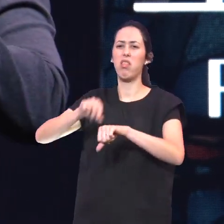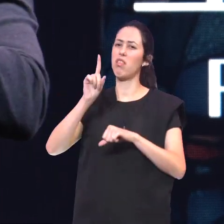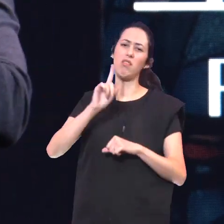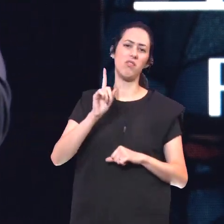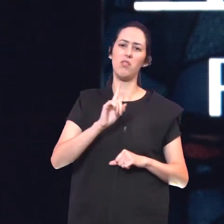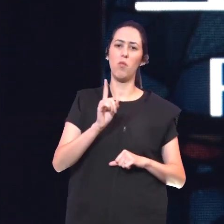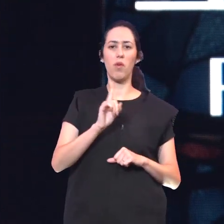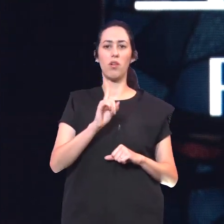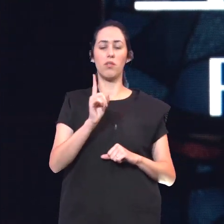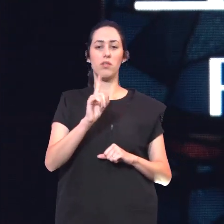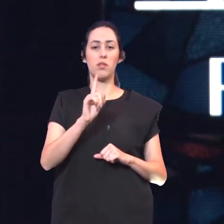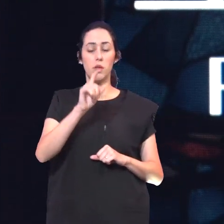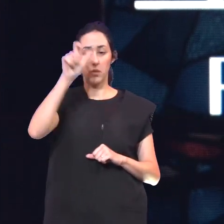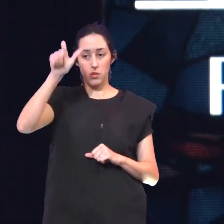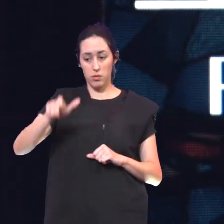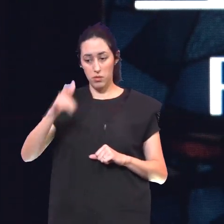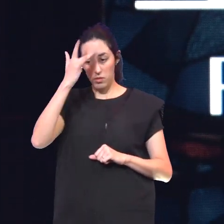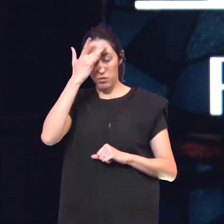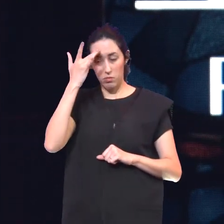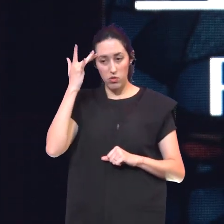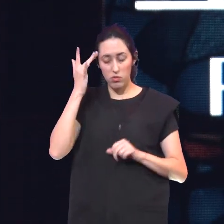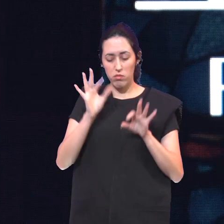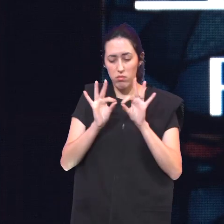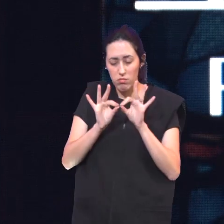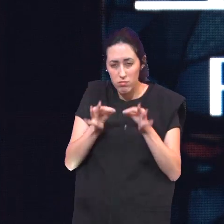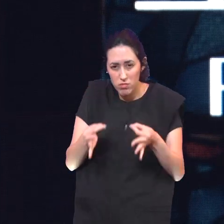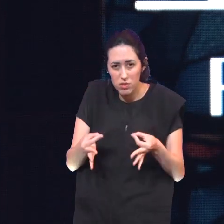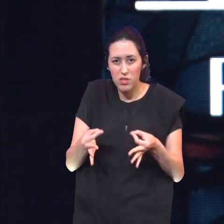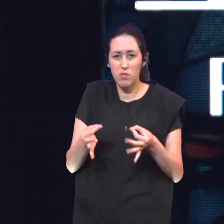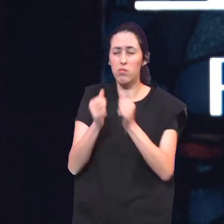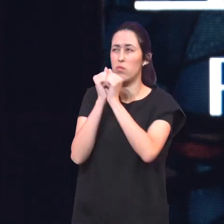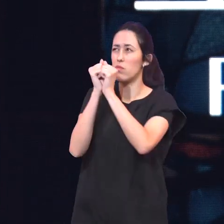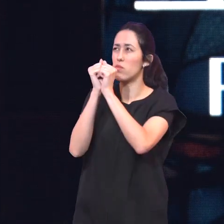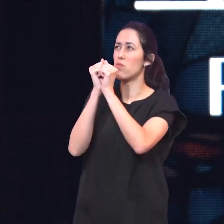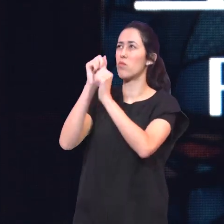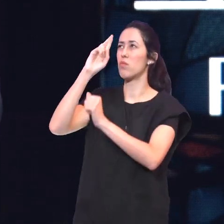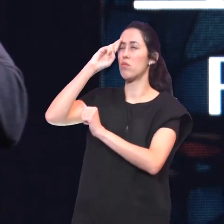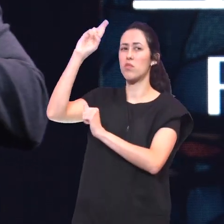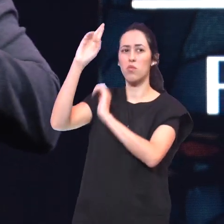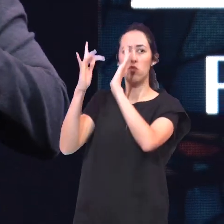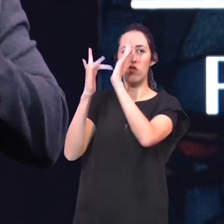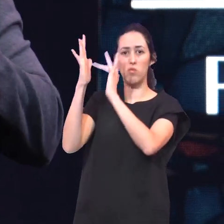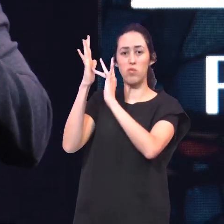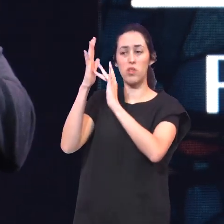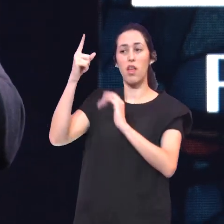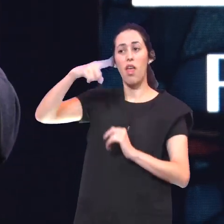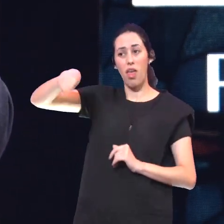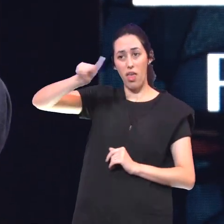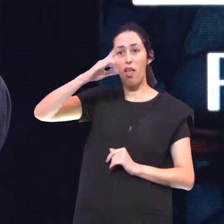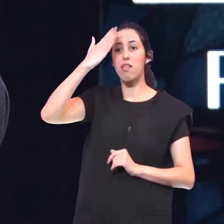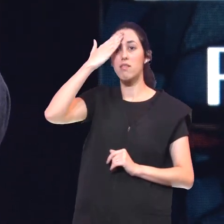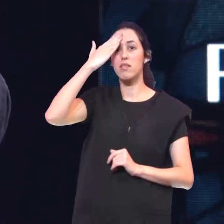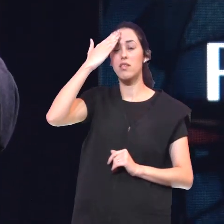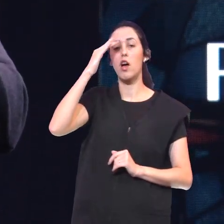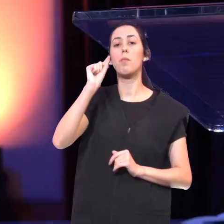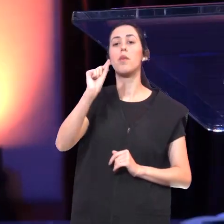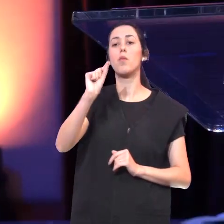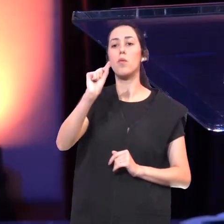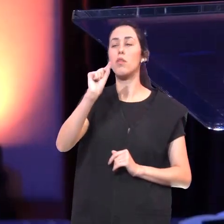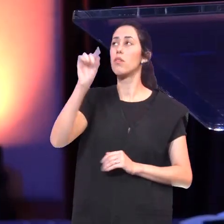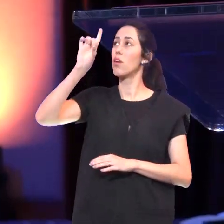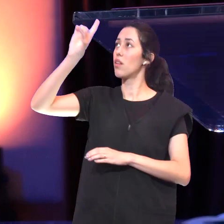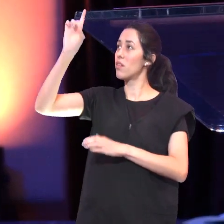De um Humilde Está em Cristo Porque ele Sabe Que quem Cria Diz o que é